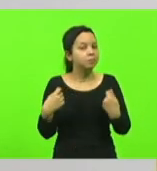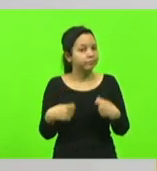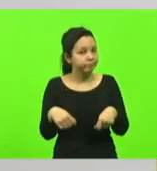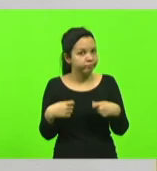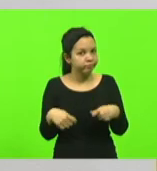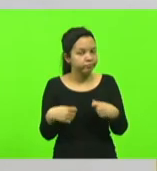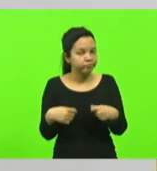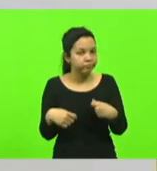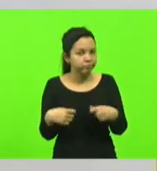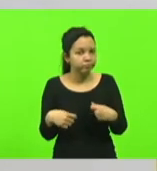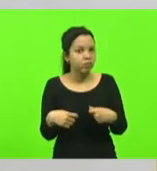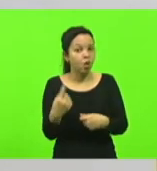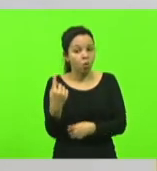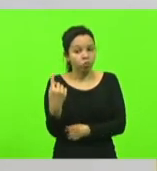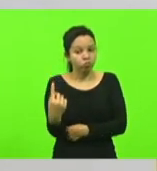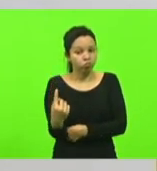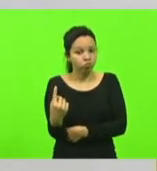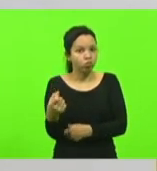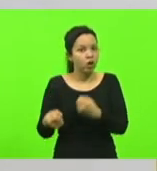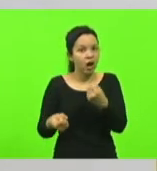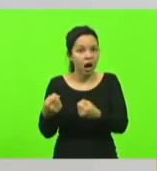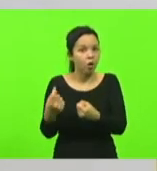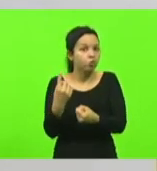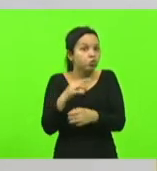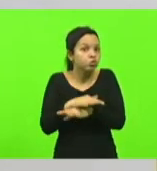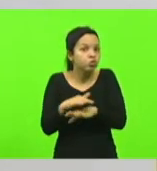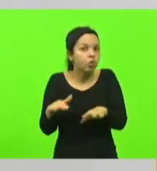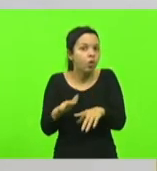de uma viatura para atender três cidades.